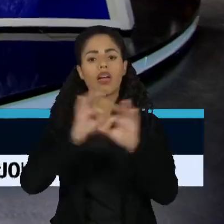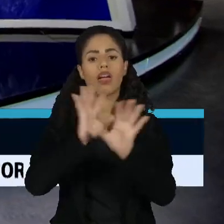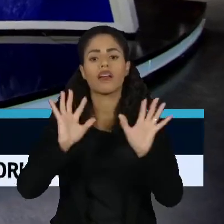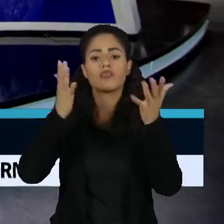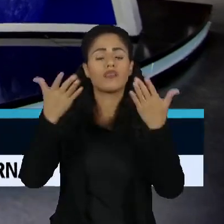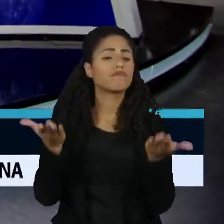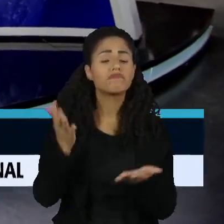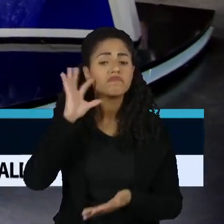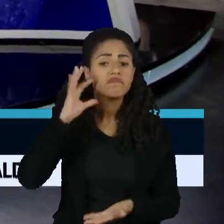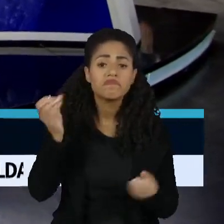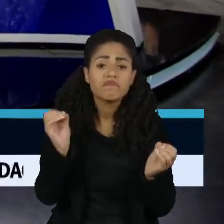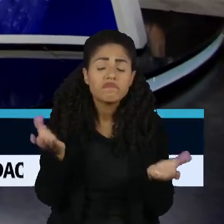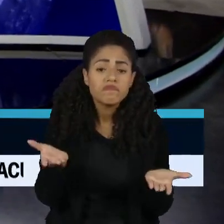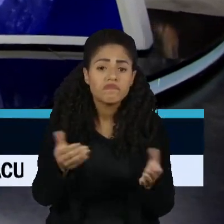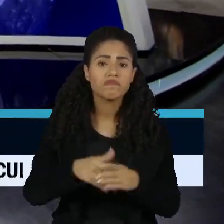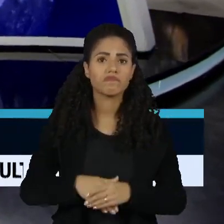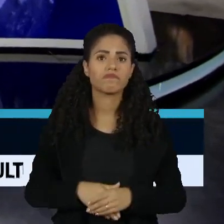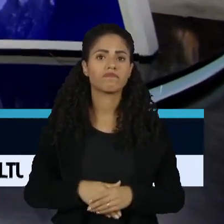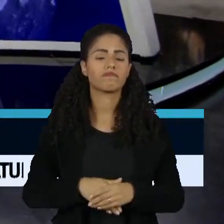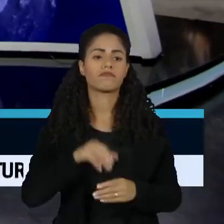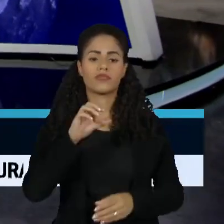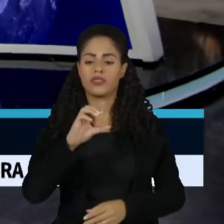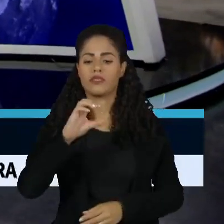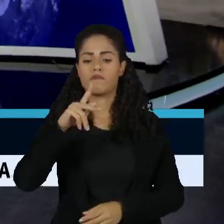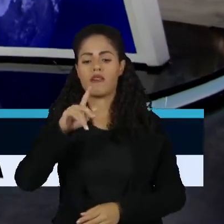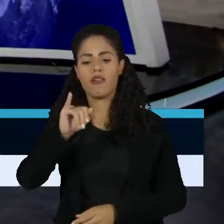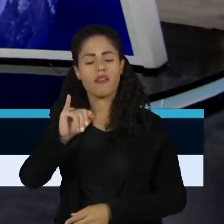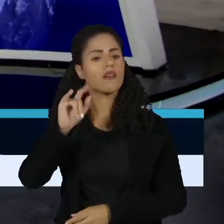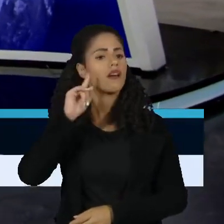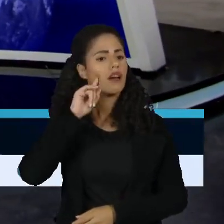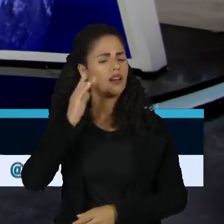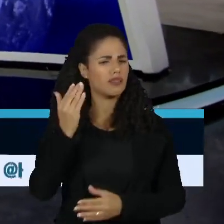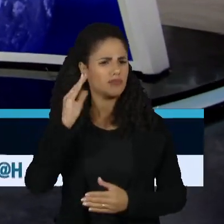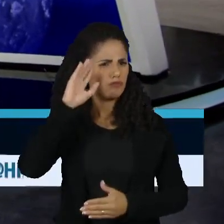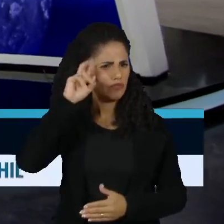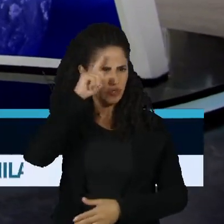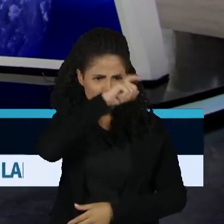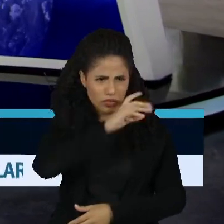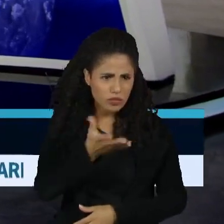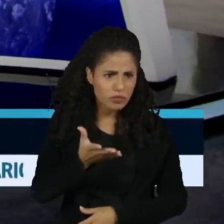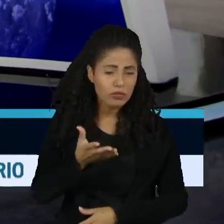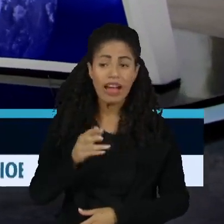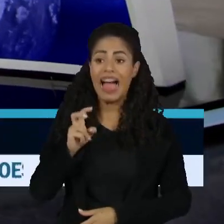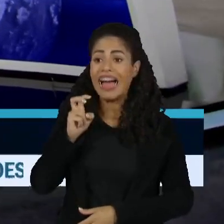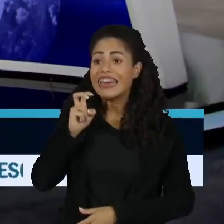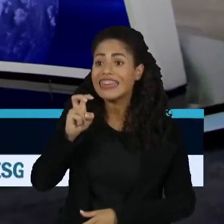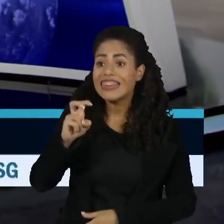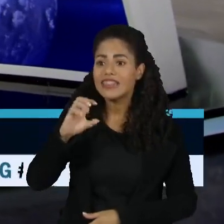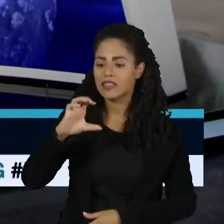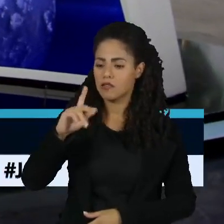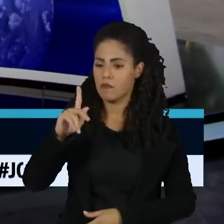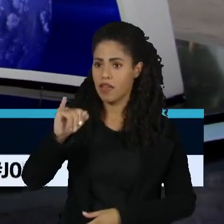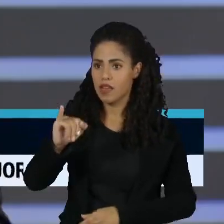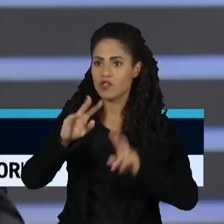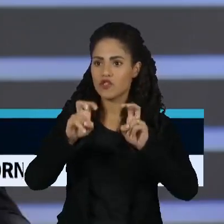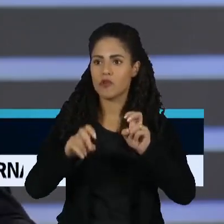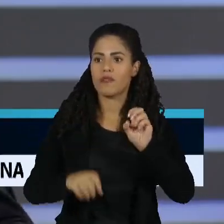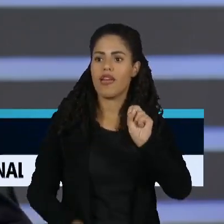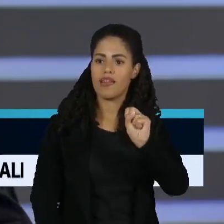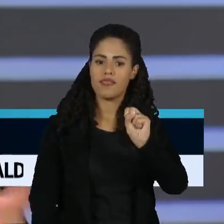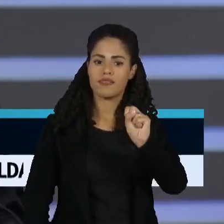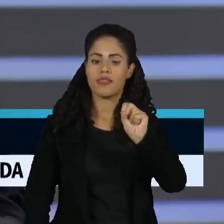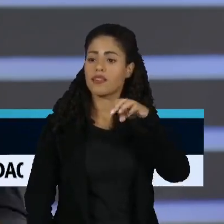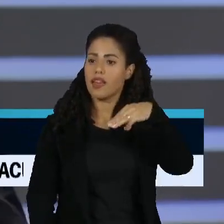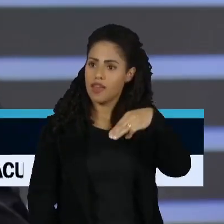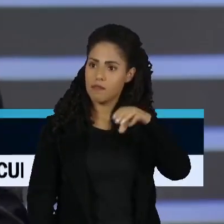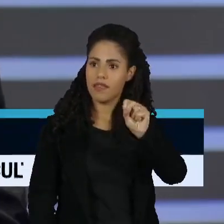O desfecho dessa CPI do MST surpreendeu o Sakamoto? Não, é a quinta CPI do MST. Toda vez que alguém quer bater num